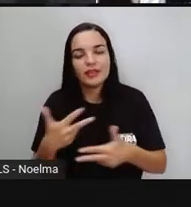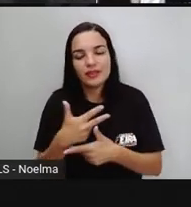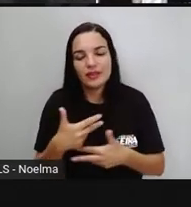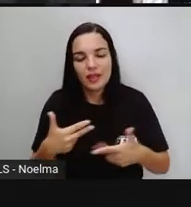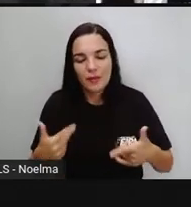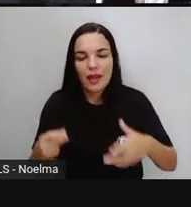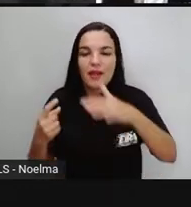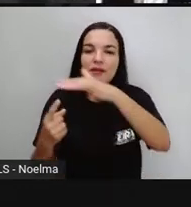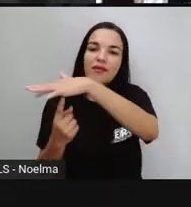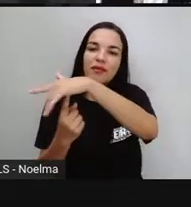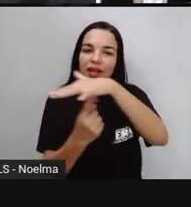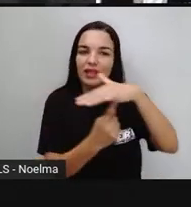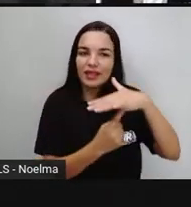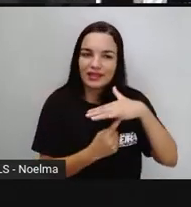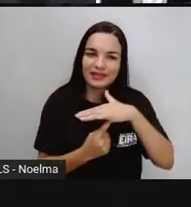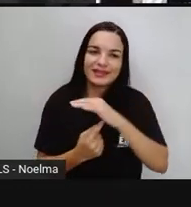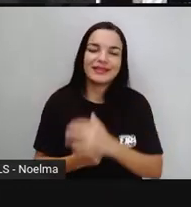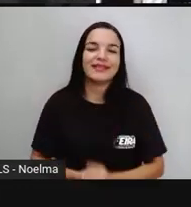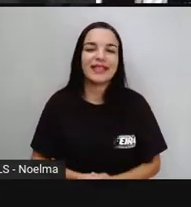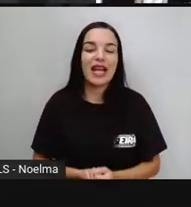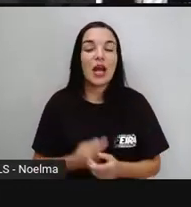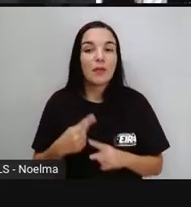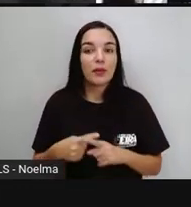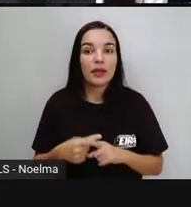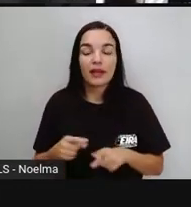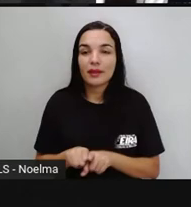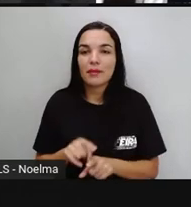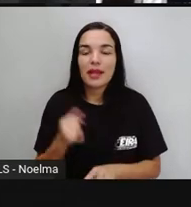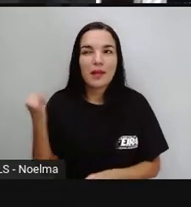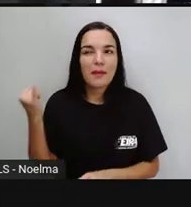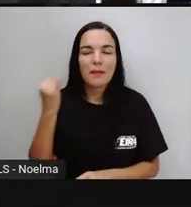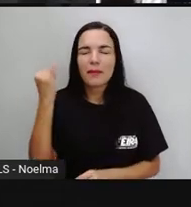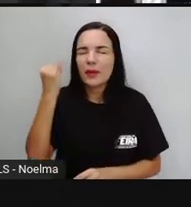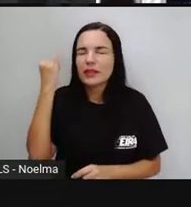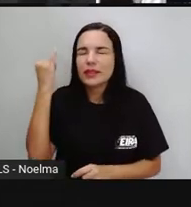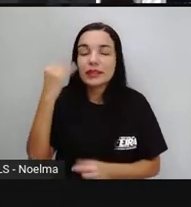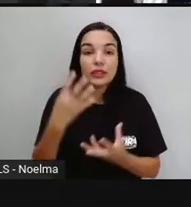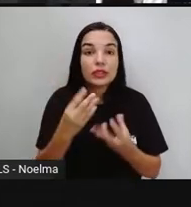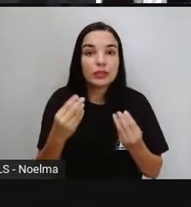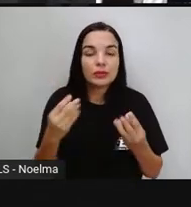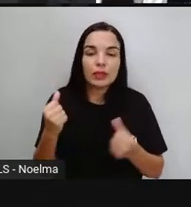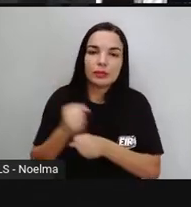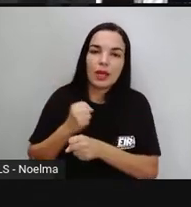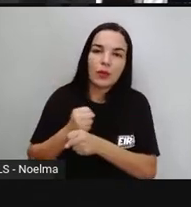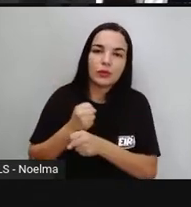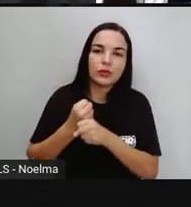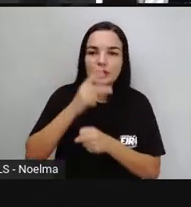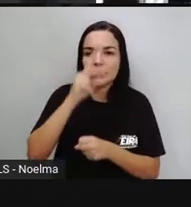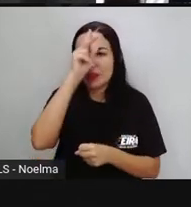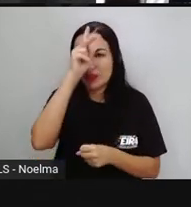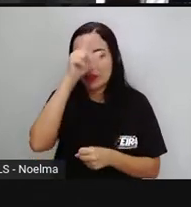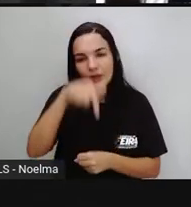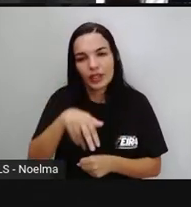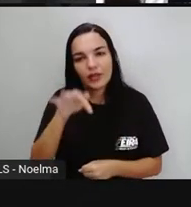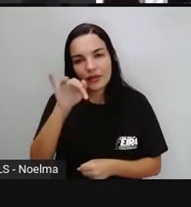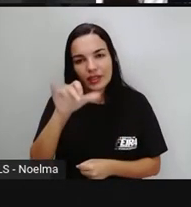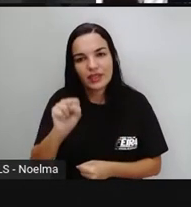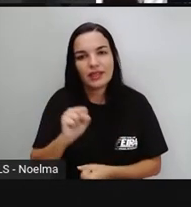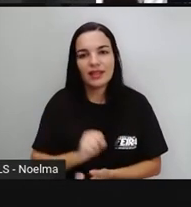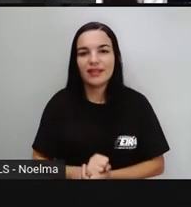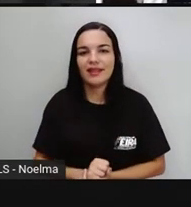não é? Para a construção da cidade, para a construção histórica também, cultural, de Feira de Santana.